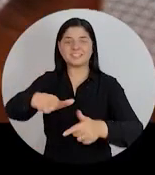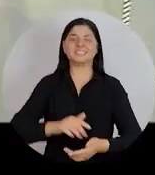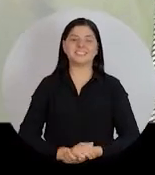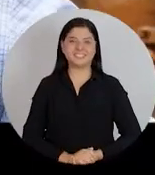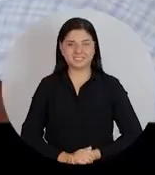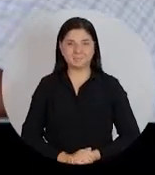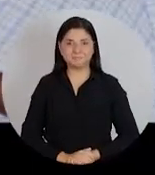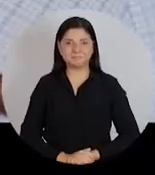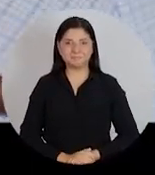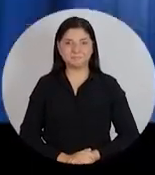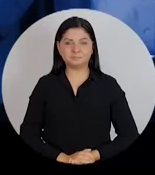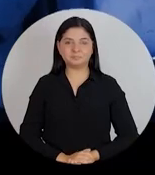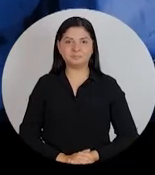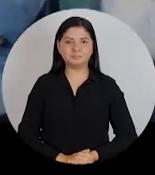mais.